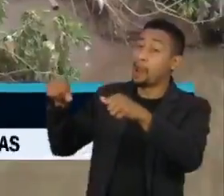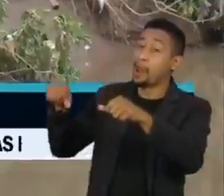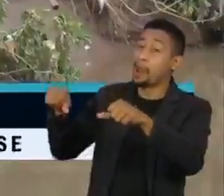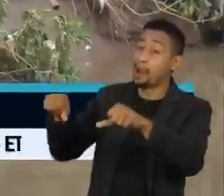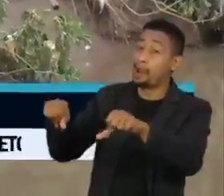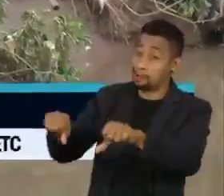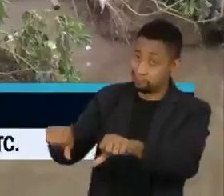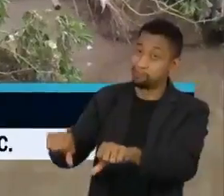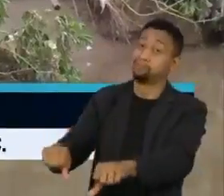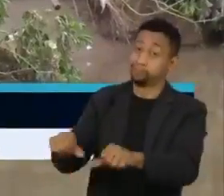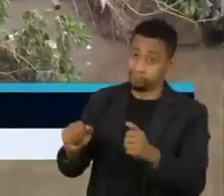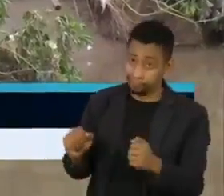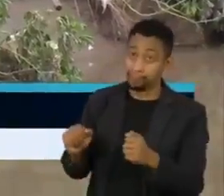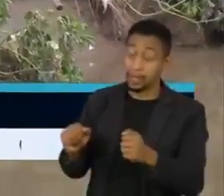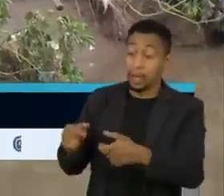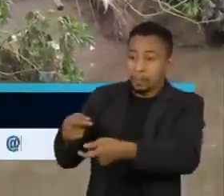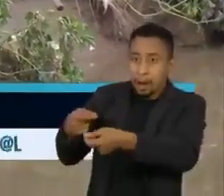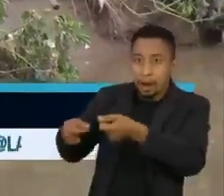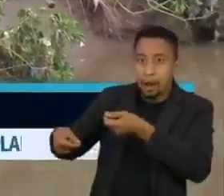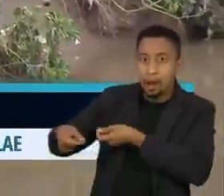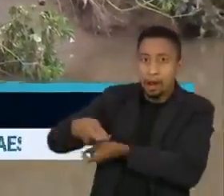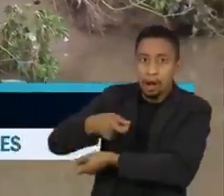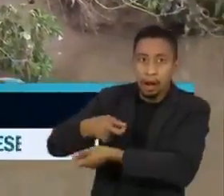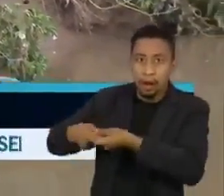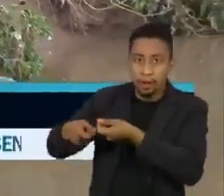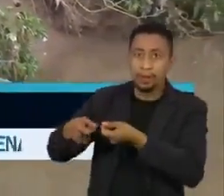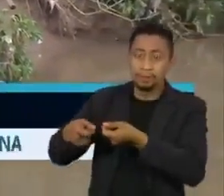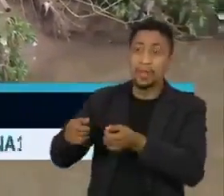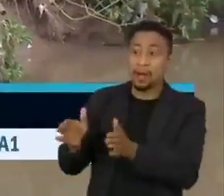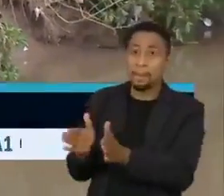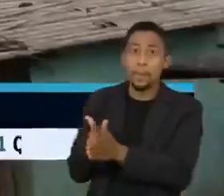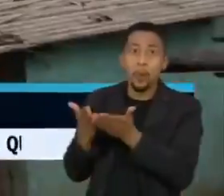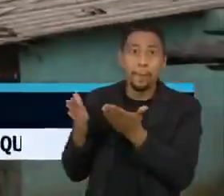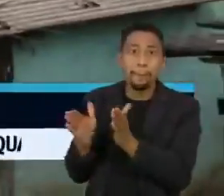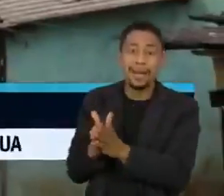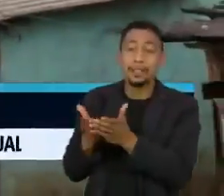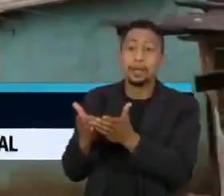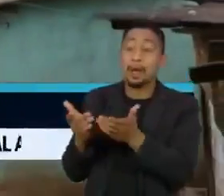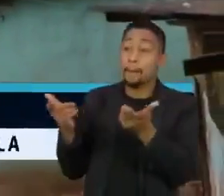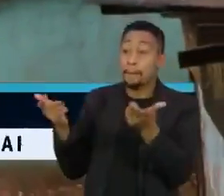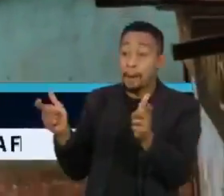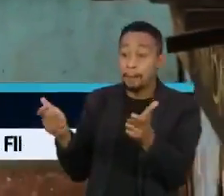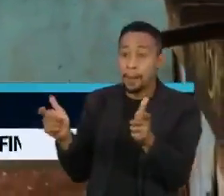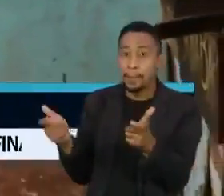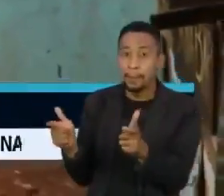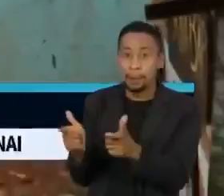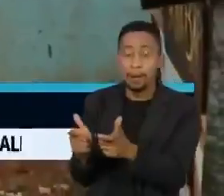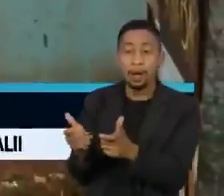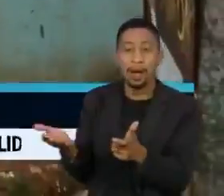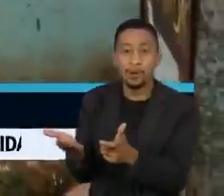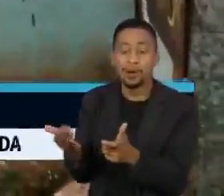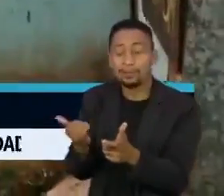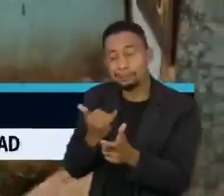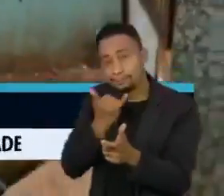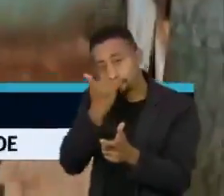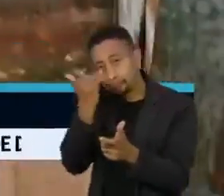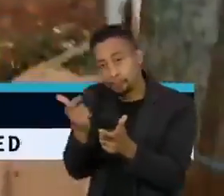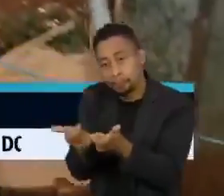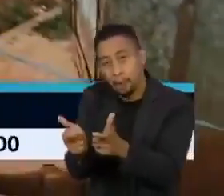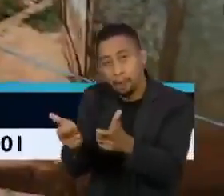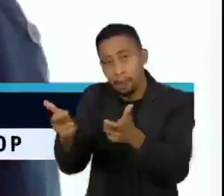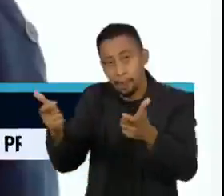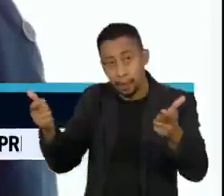dos fantásticos ganhos que a gente teve na redução da pobreza de 2004